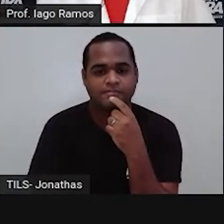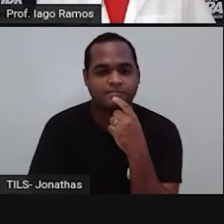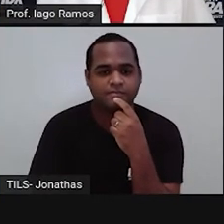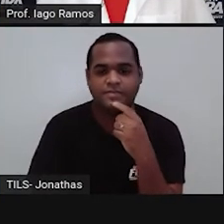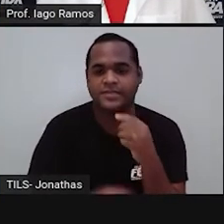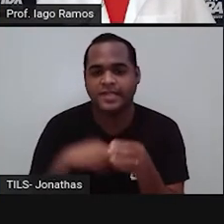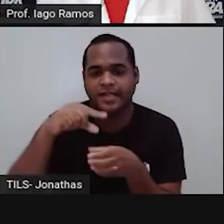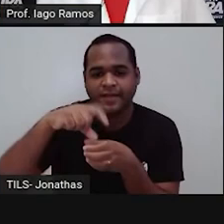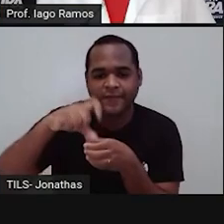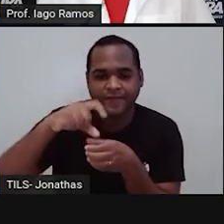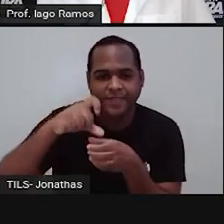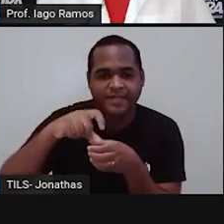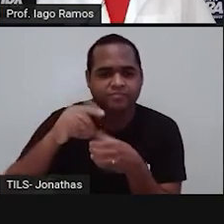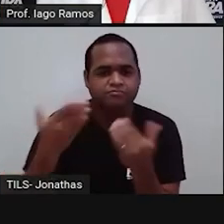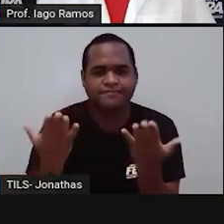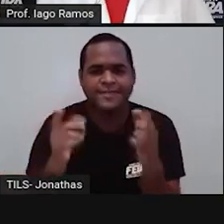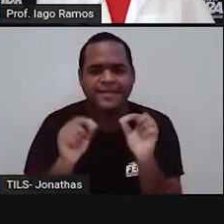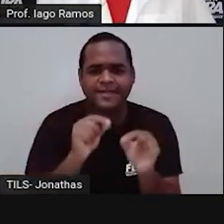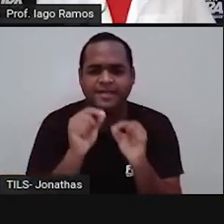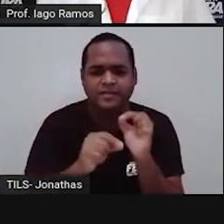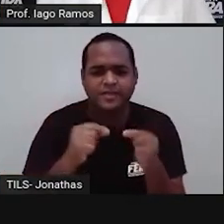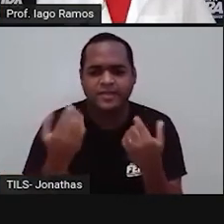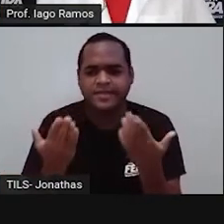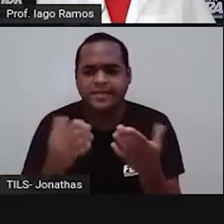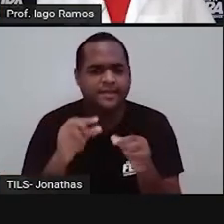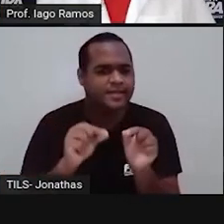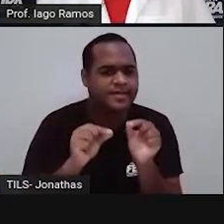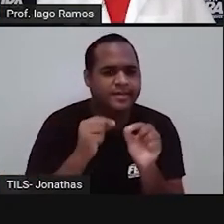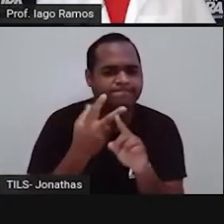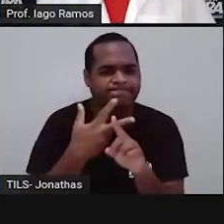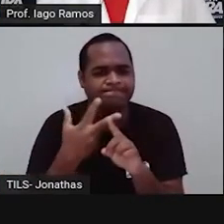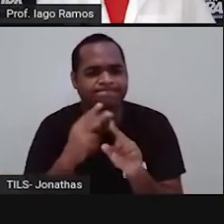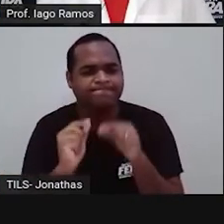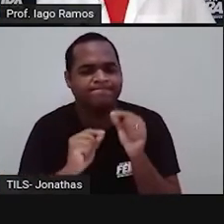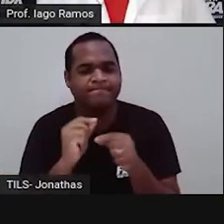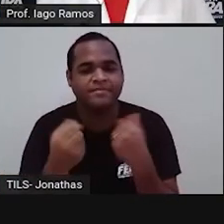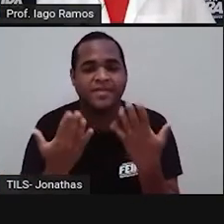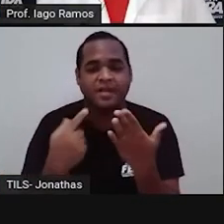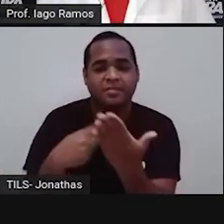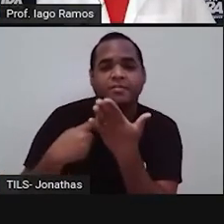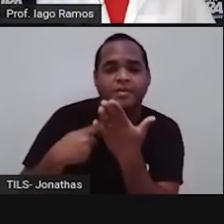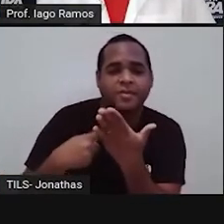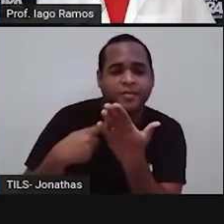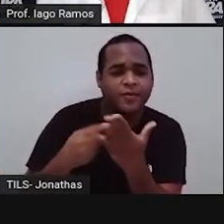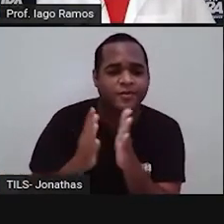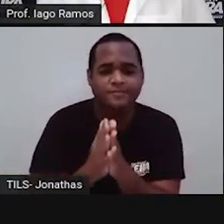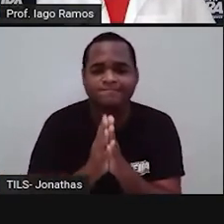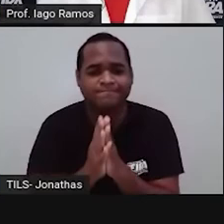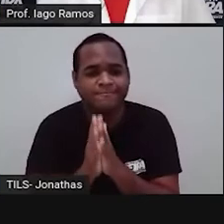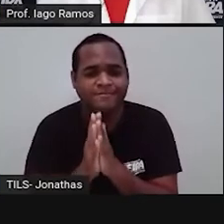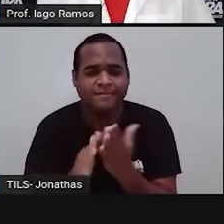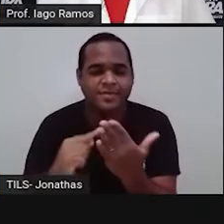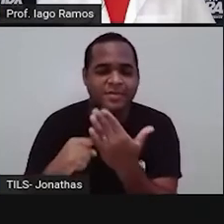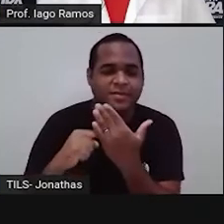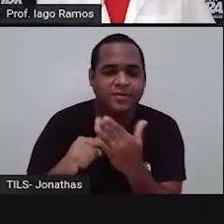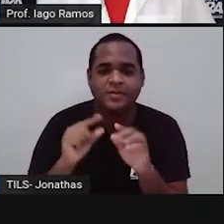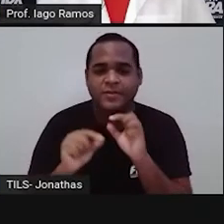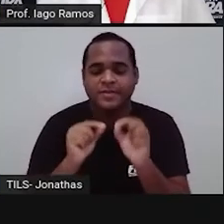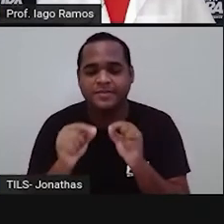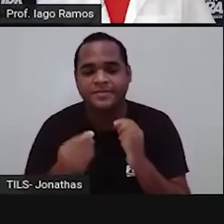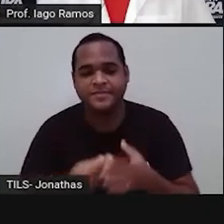Lata de refrigerante. Cadê? Cadê você, lata de refrigerante? Me ajuda, galera. Me ajuda. Onde é que tá a lata de refrigerante?